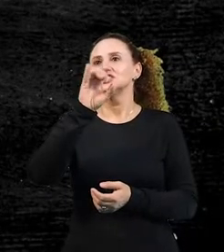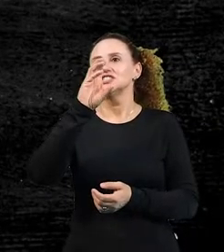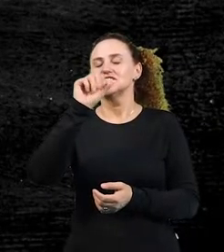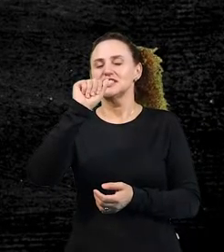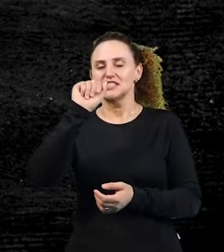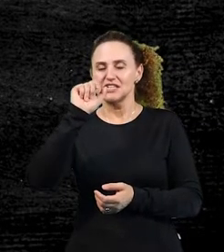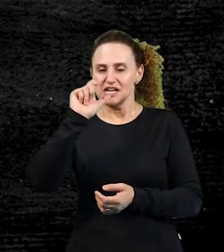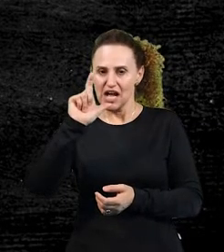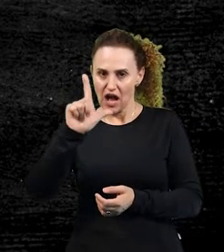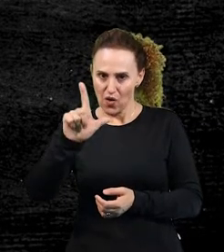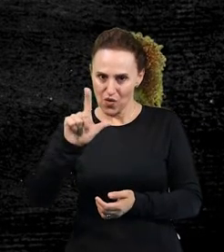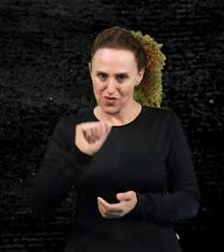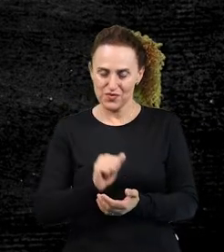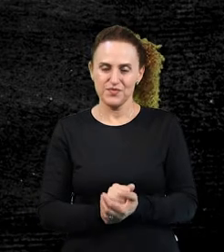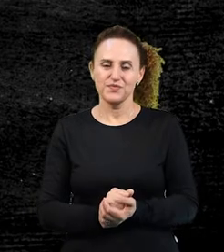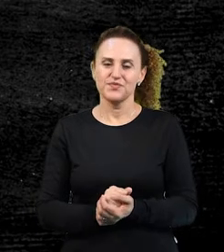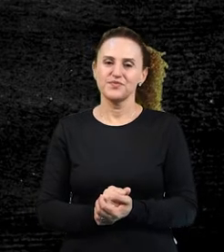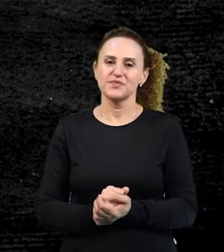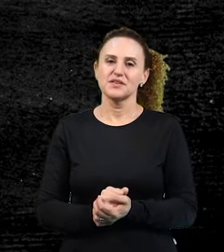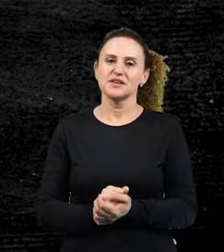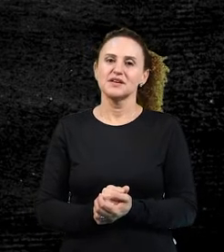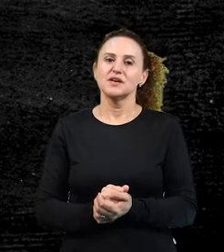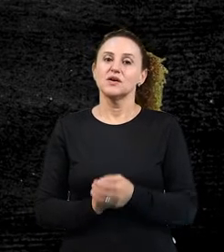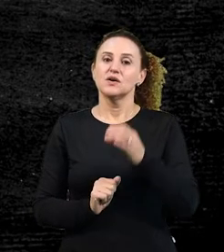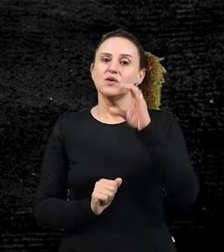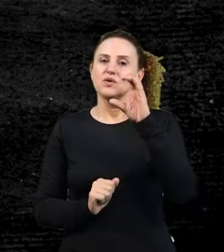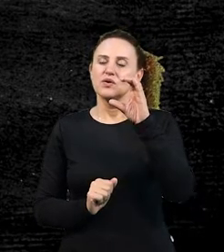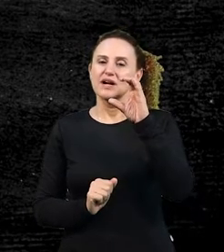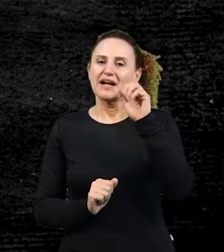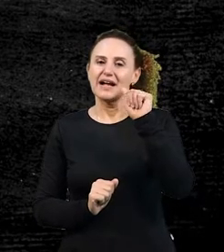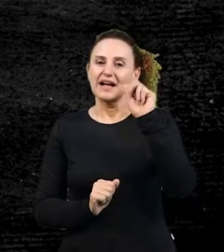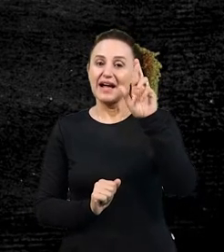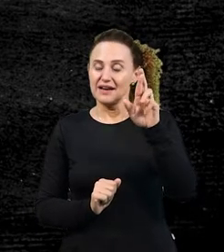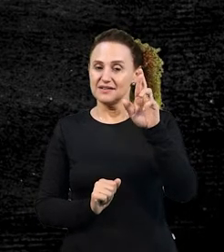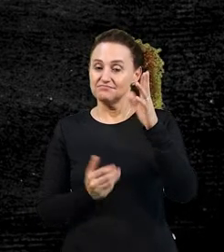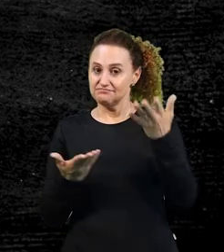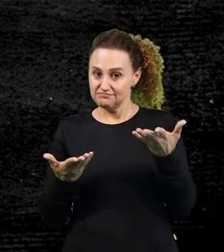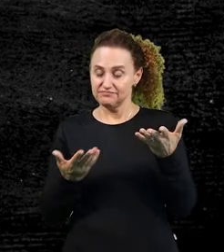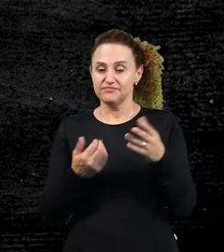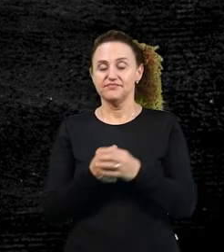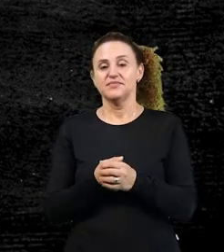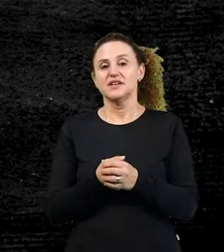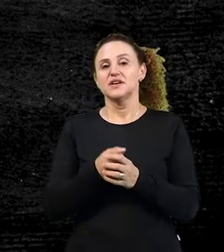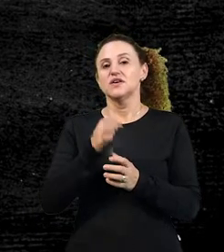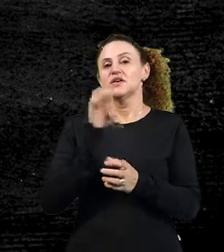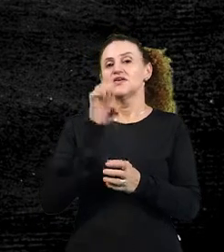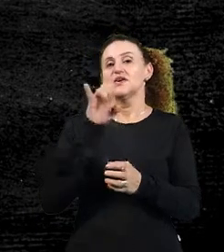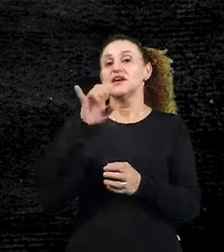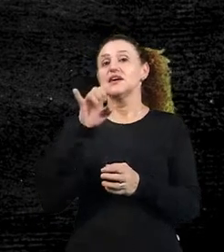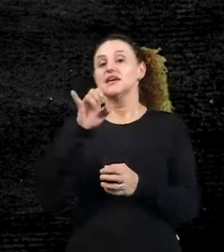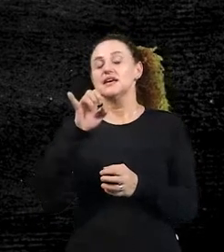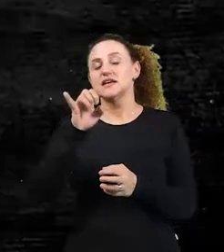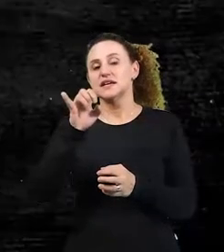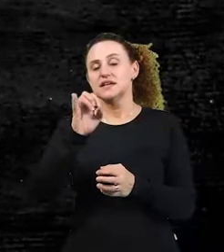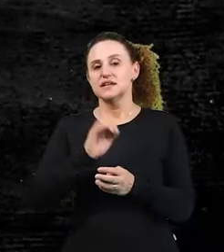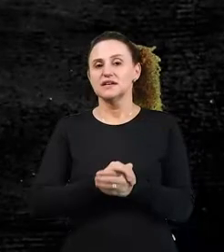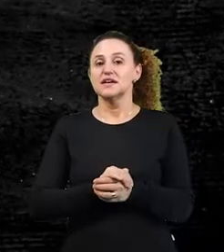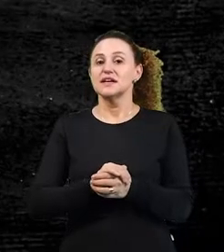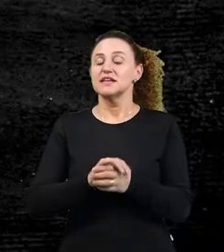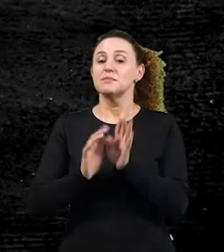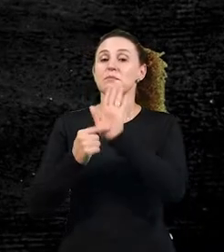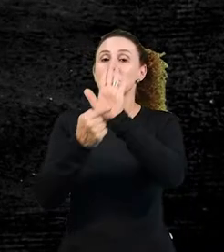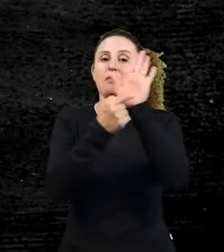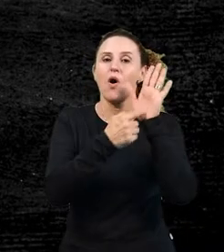eira que é um sufixo que forma a pessoa que aí forma a